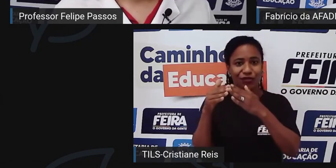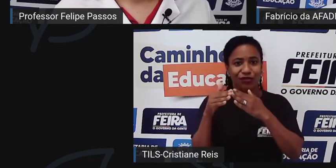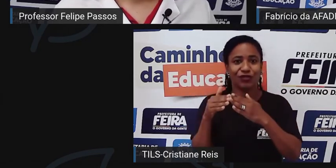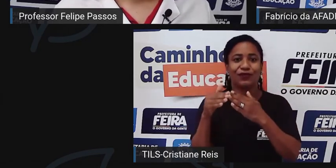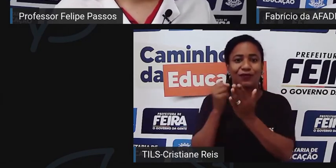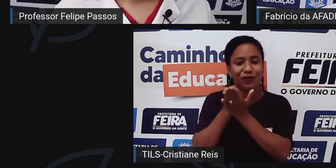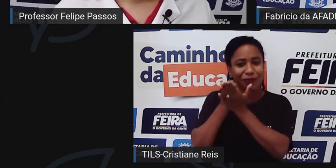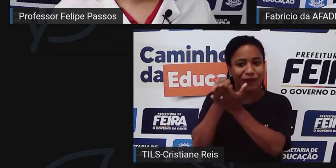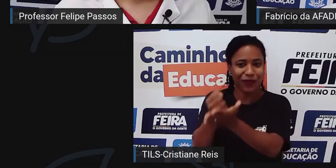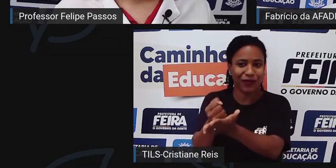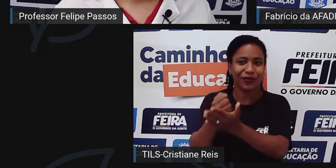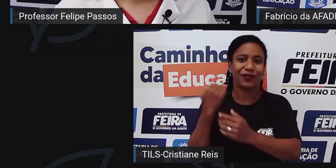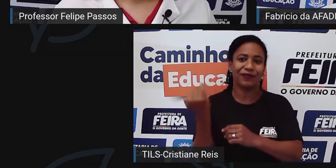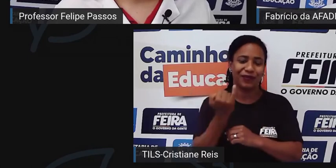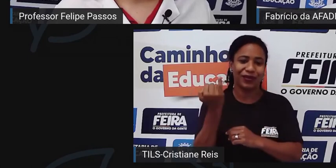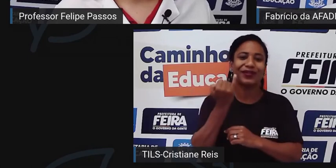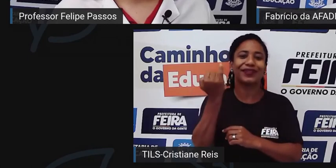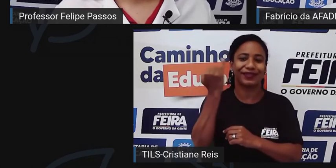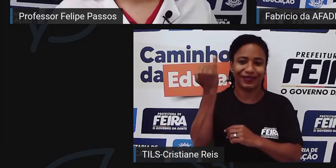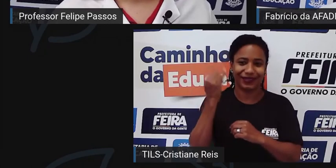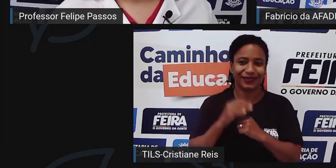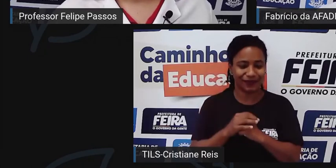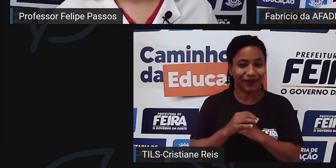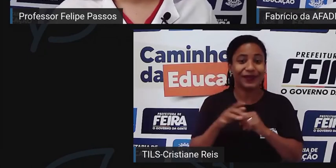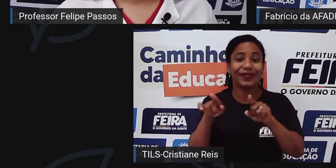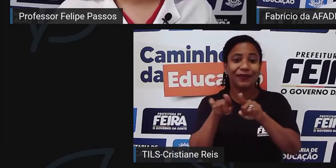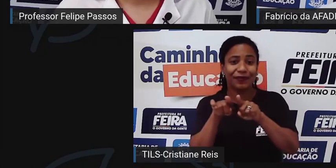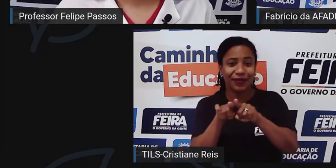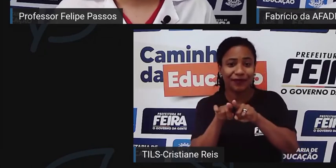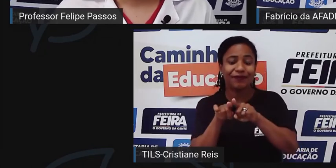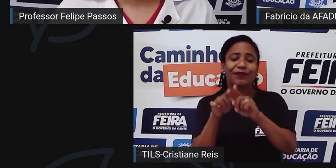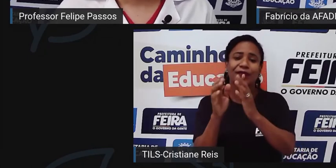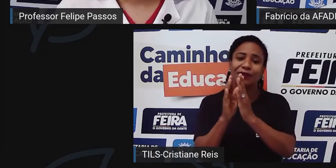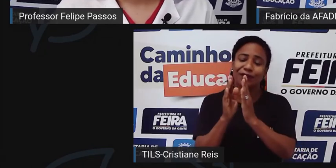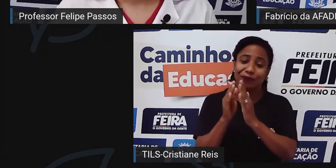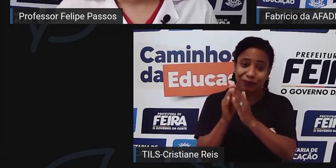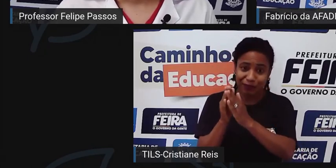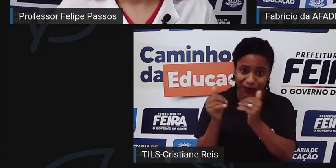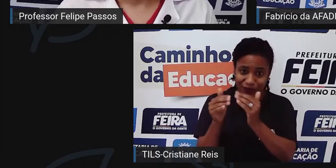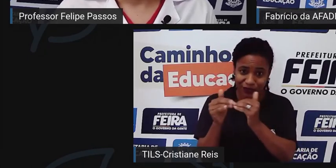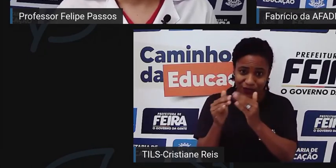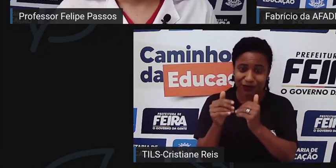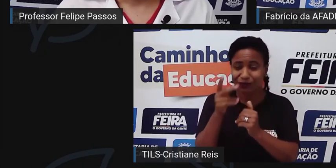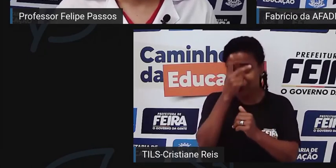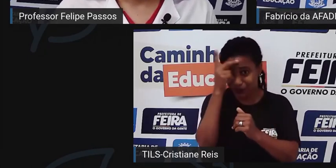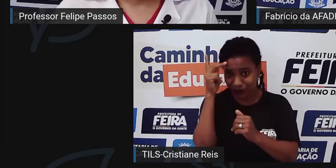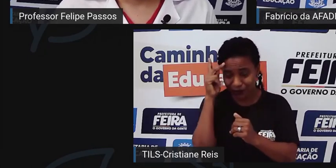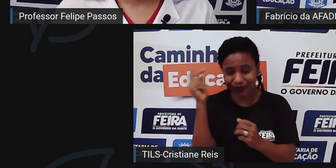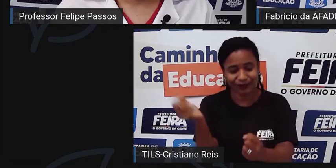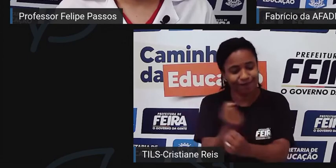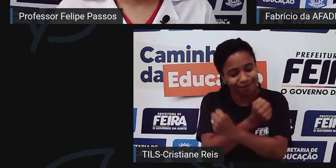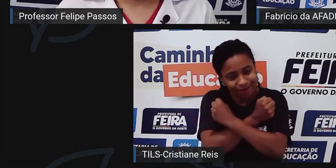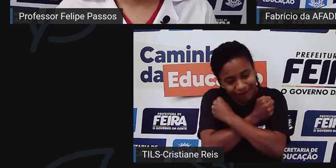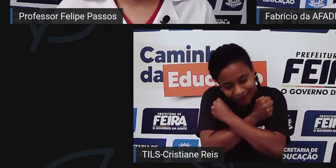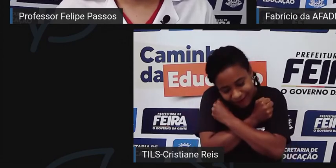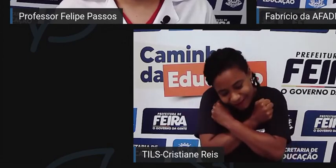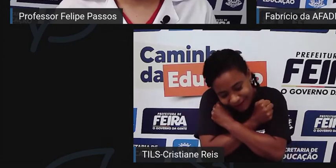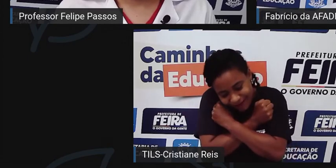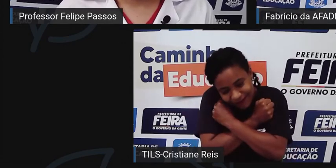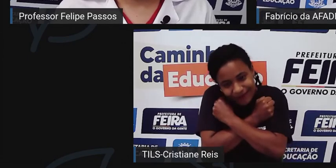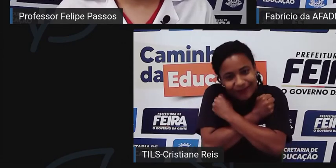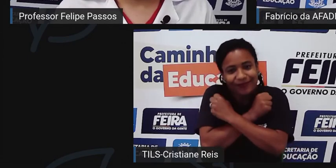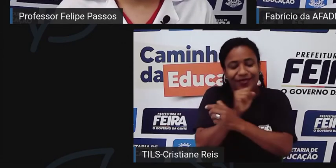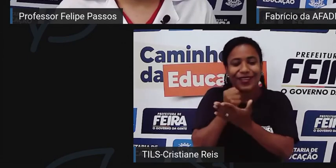esse apoio, e pedir também que dê esse abraço nas pessoas que têm a doença fosiforme, porque são pessoas que